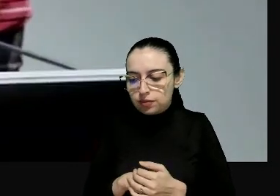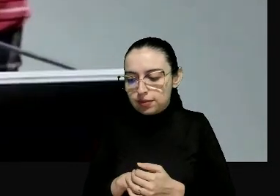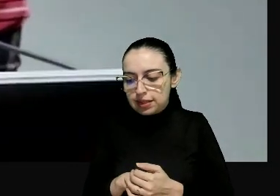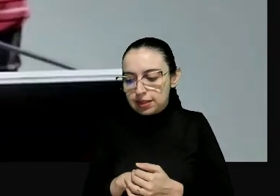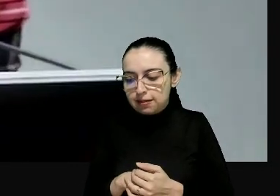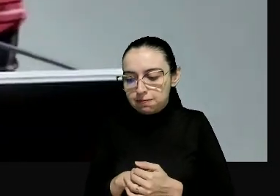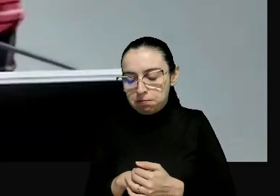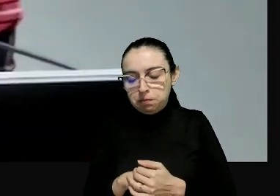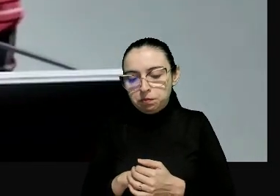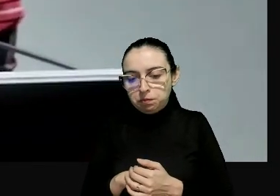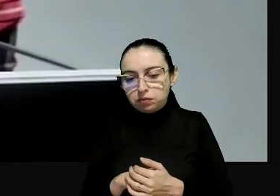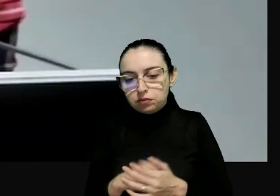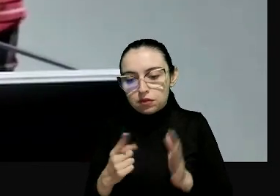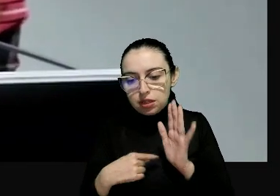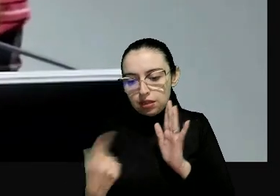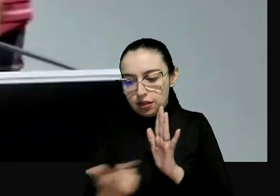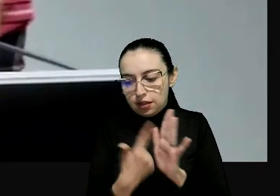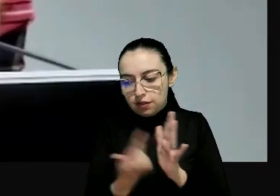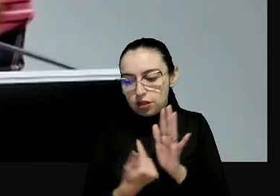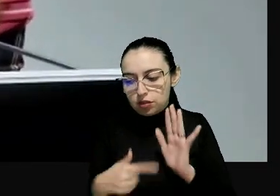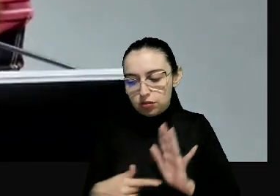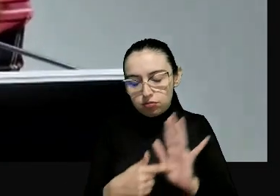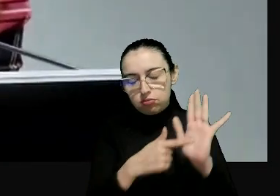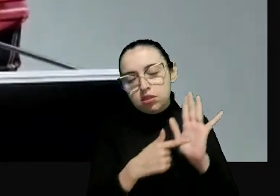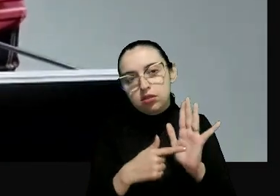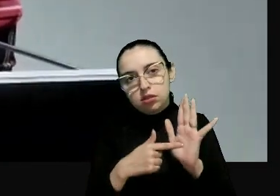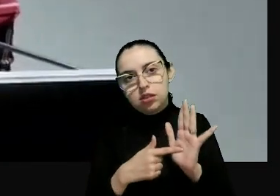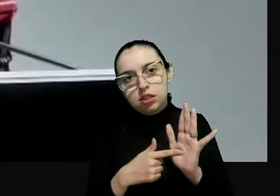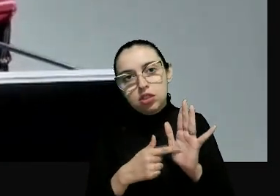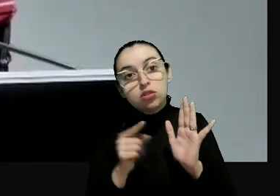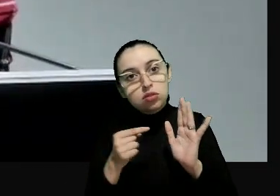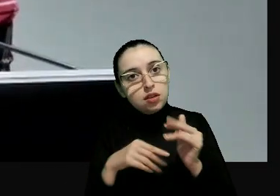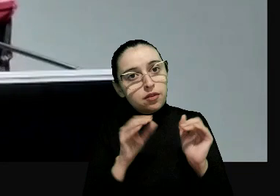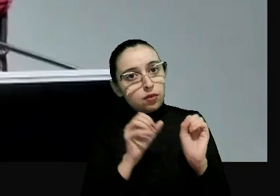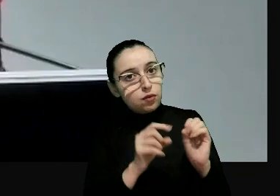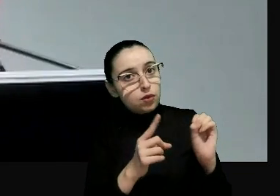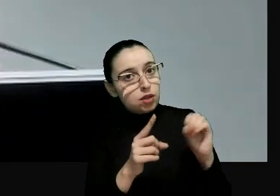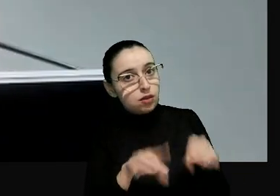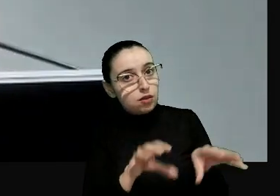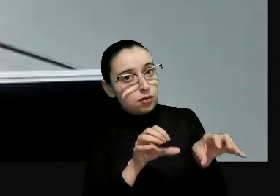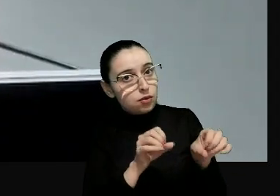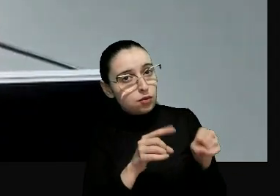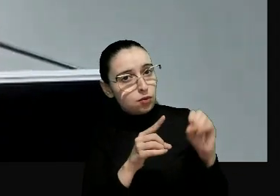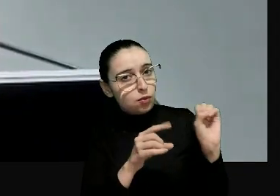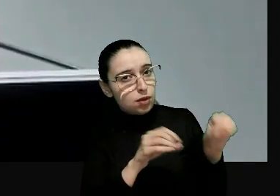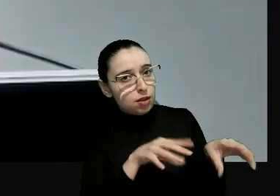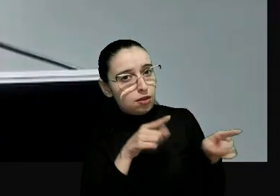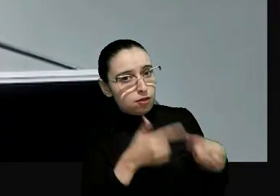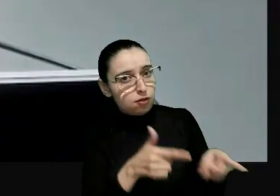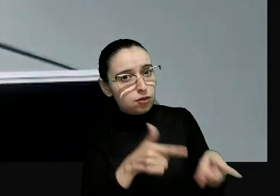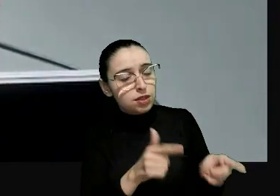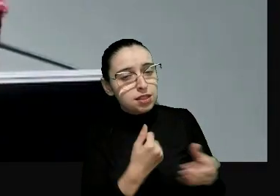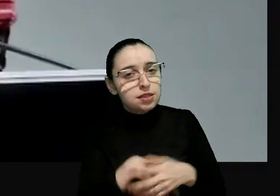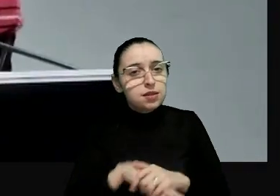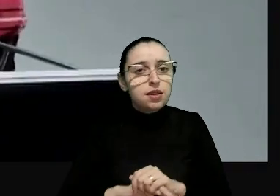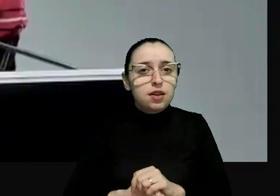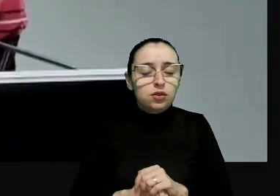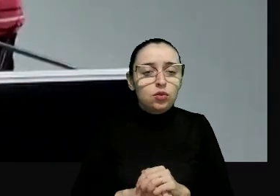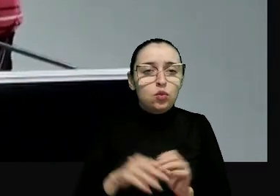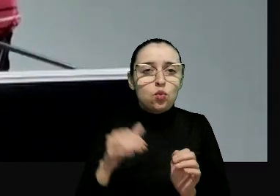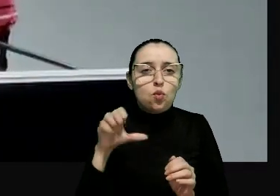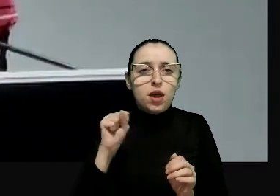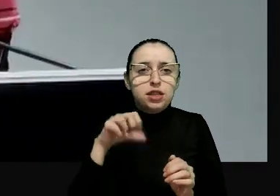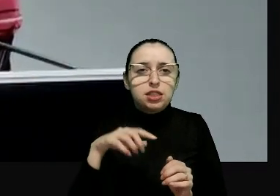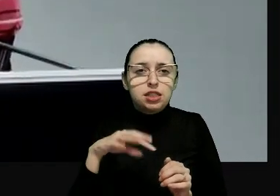Supremo Tribunal Federal, Secretaria de Altos Estudos, nós estamos impulsionando no CNJ, que trazem esse corpo ziúri, que eu diria, esse